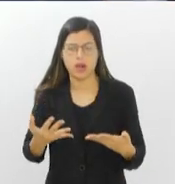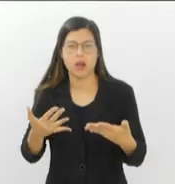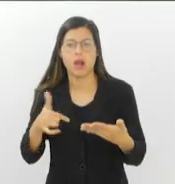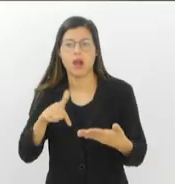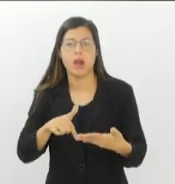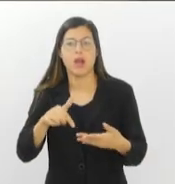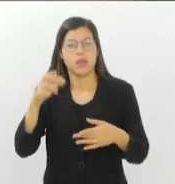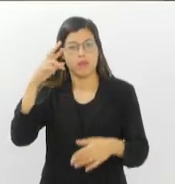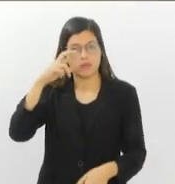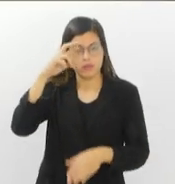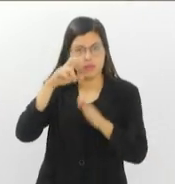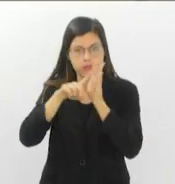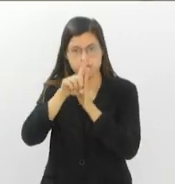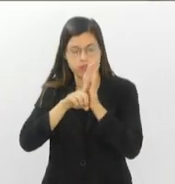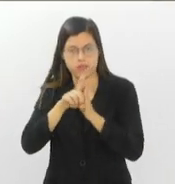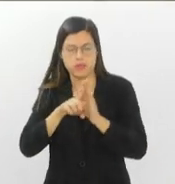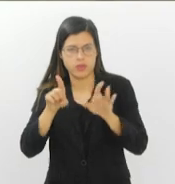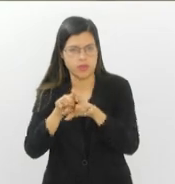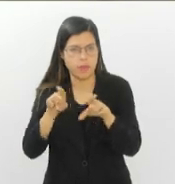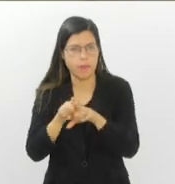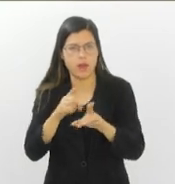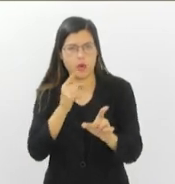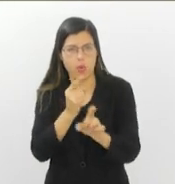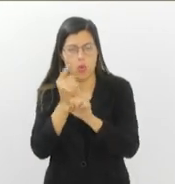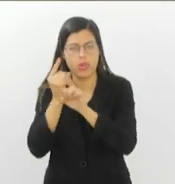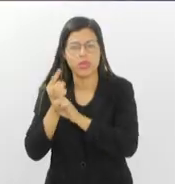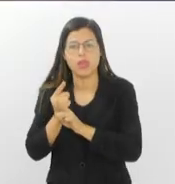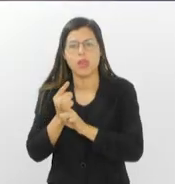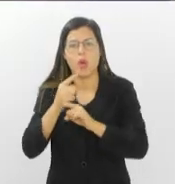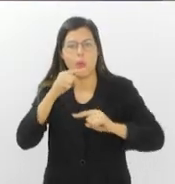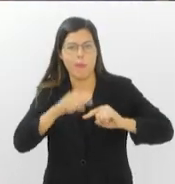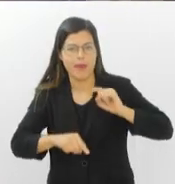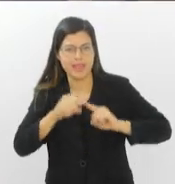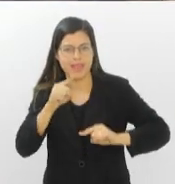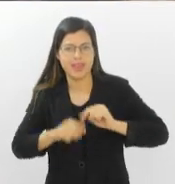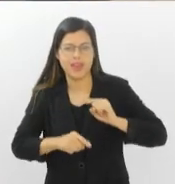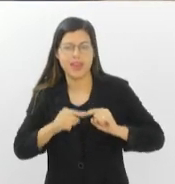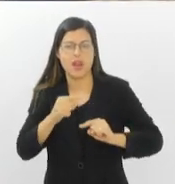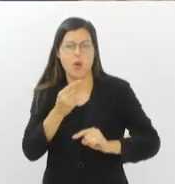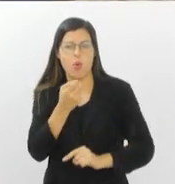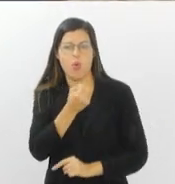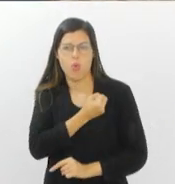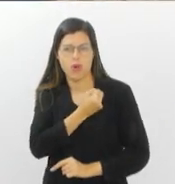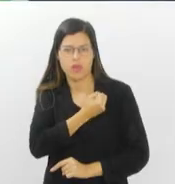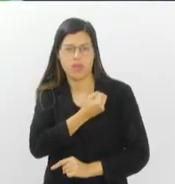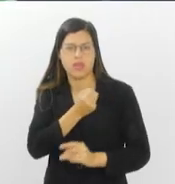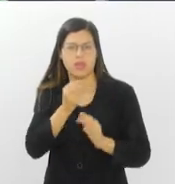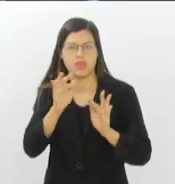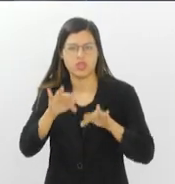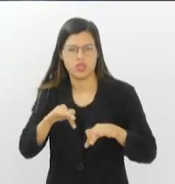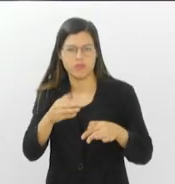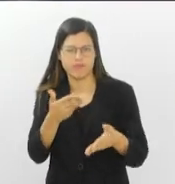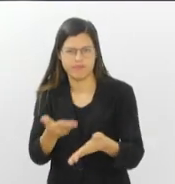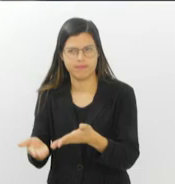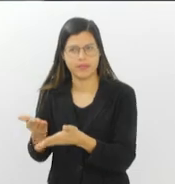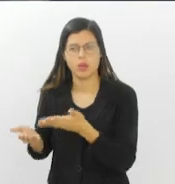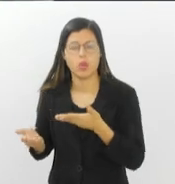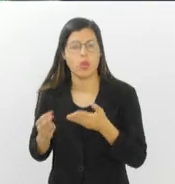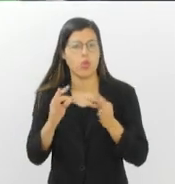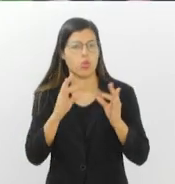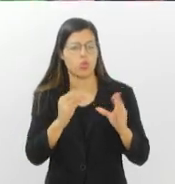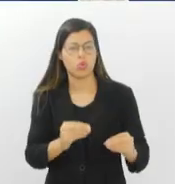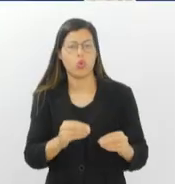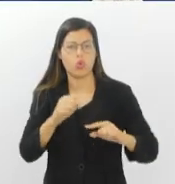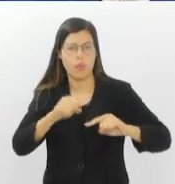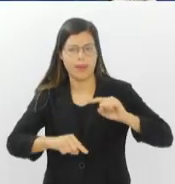fiscais também encontraram produtos vencidos e com registros falsificados. Todo o material foi descartado de